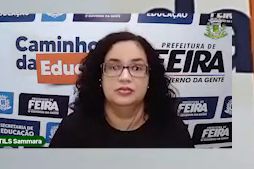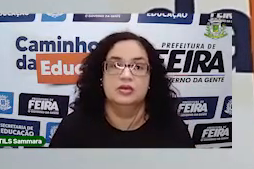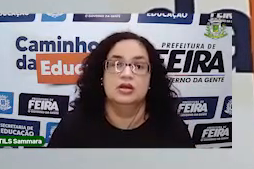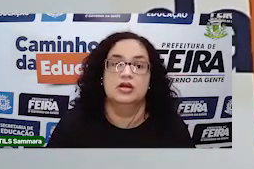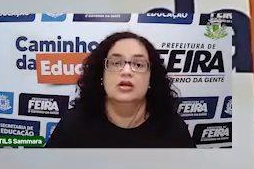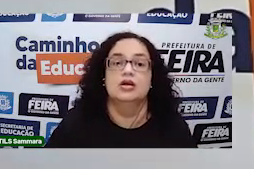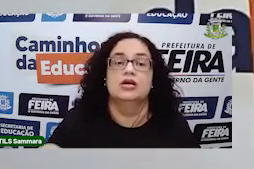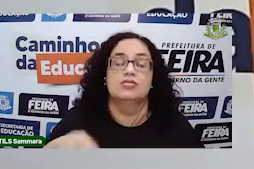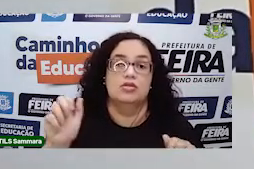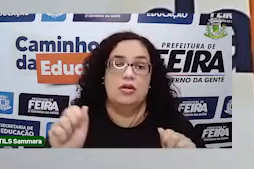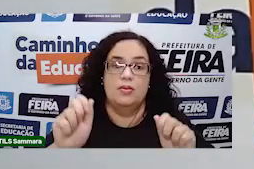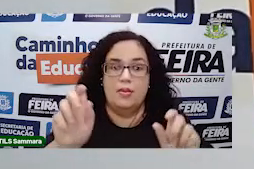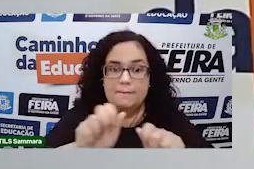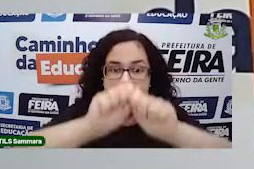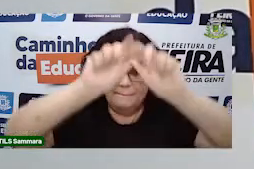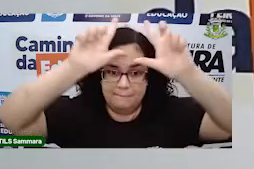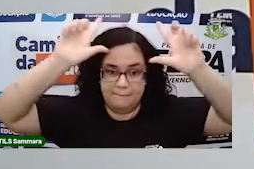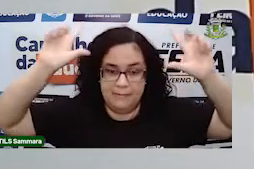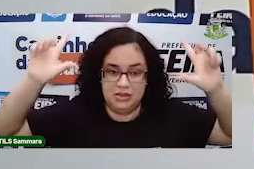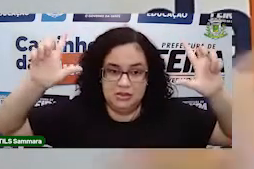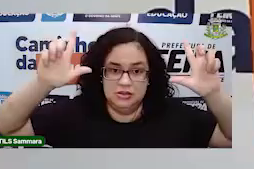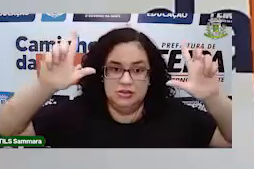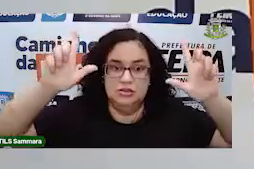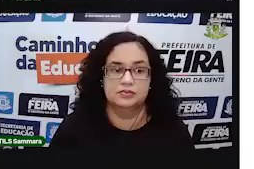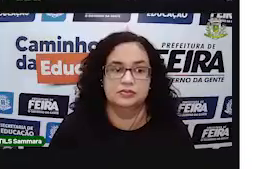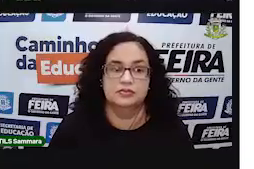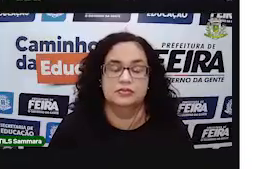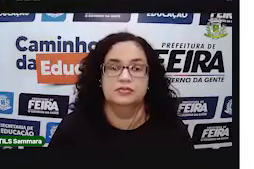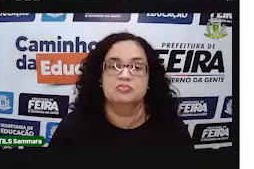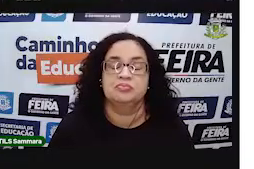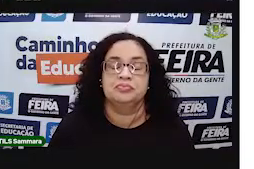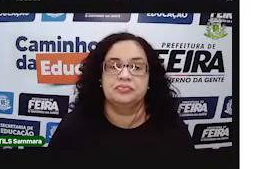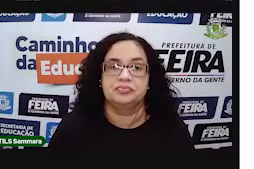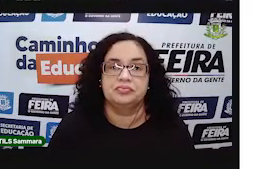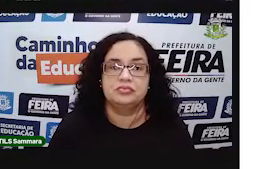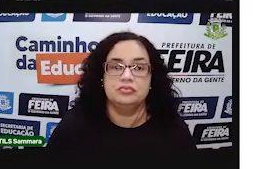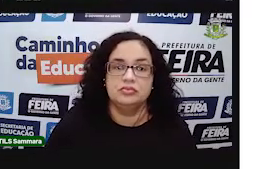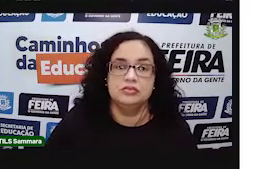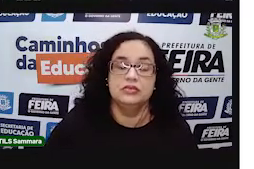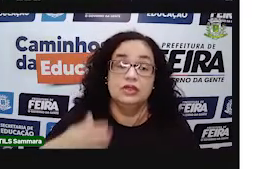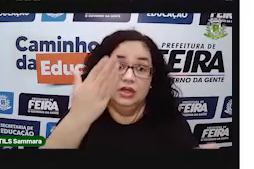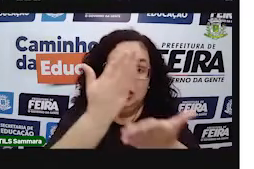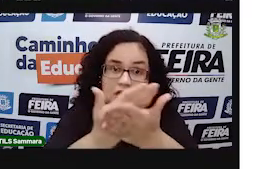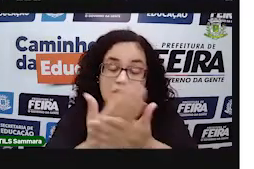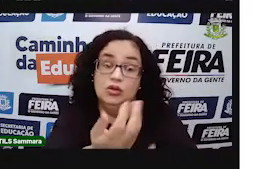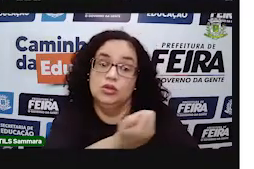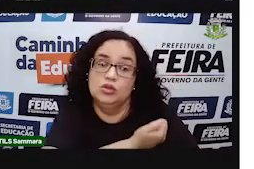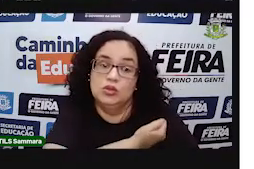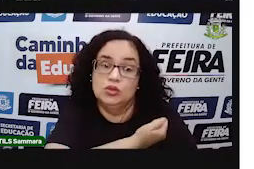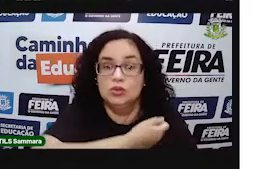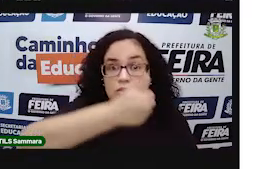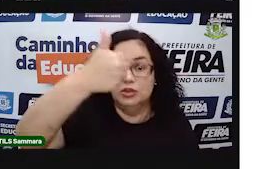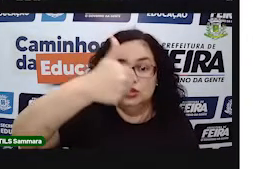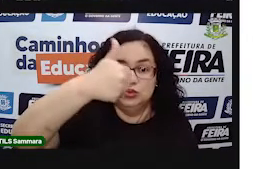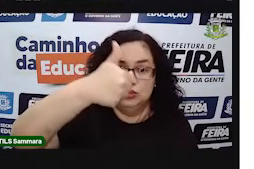Vamos colocar uma apresentação aí na tela. Então vamos lá, essa é a nossa aula número 1.